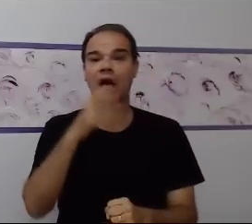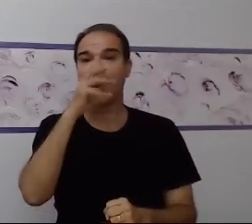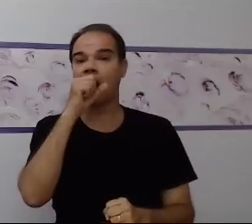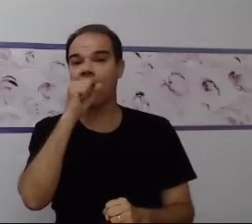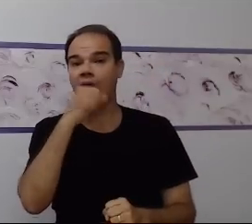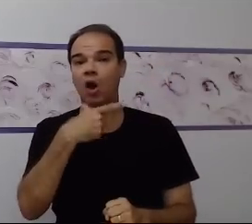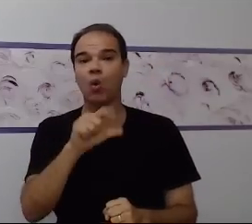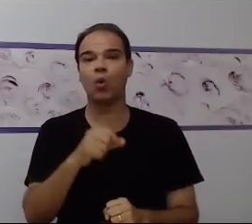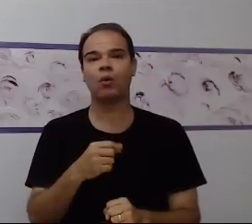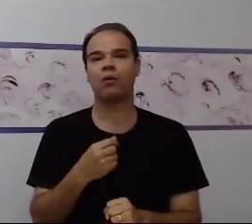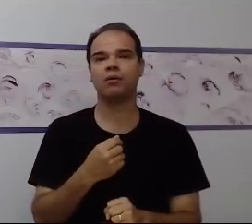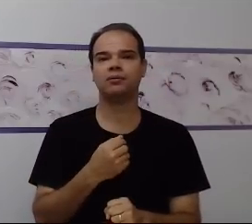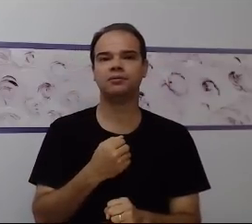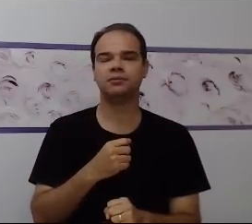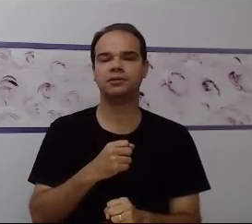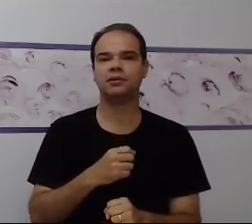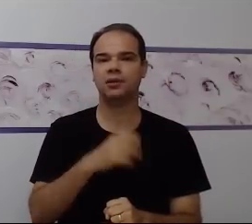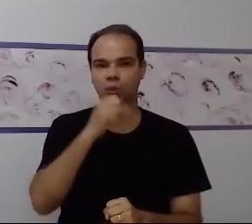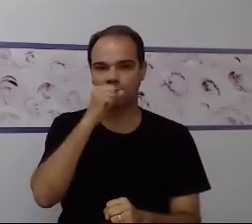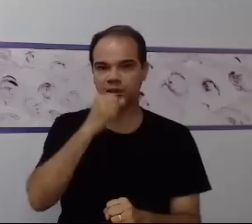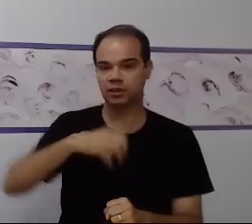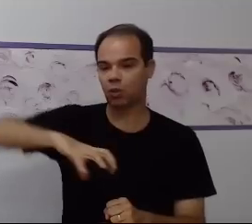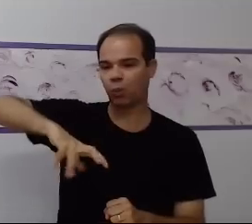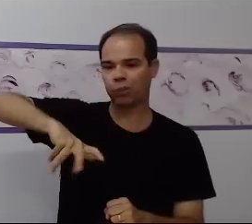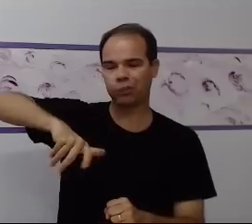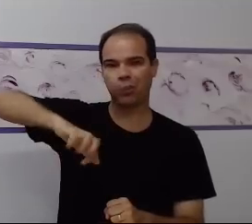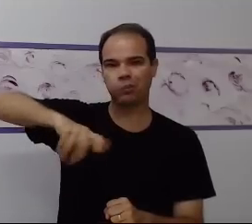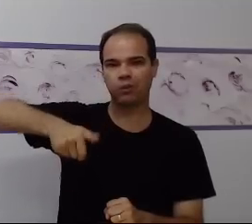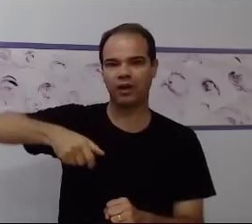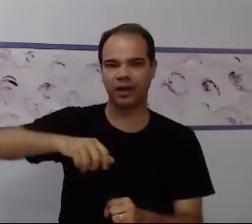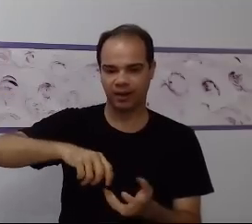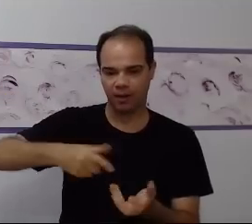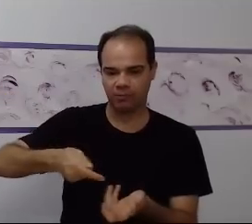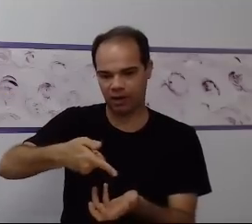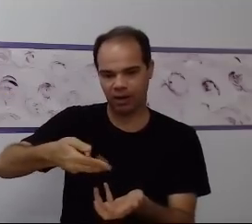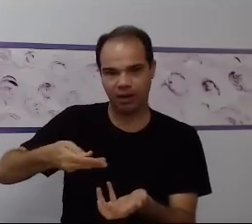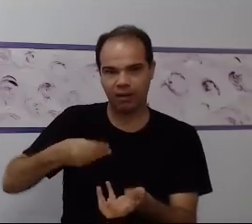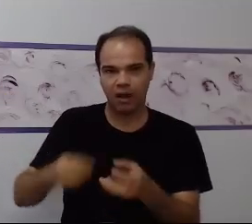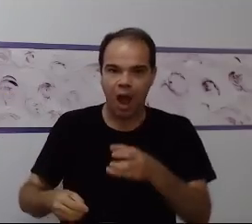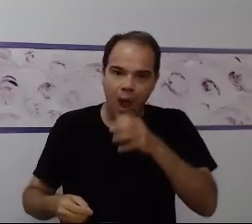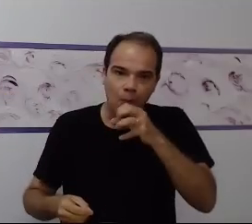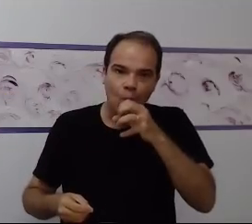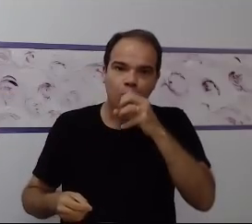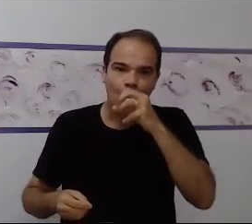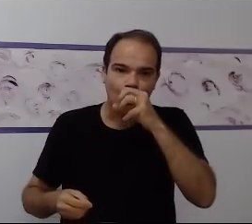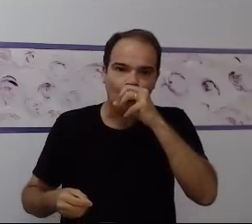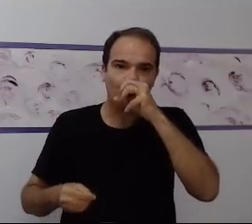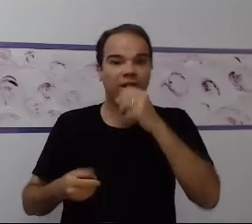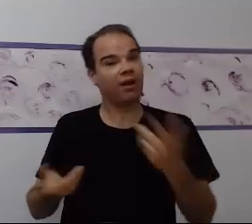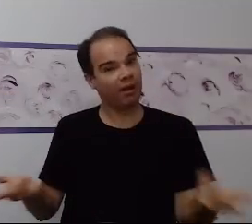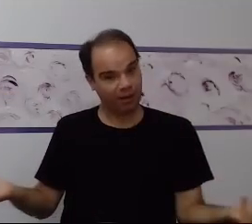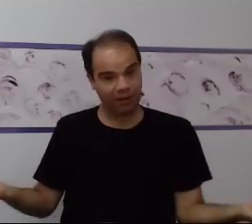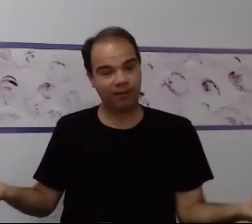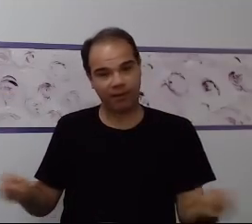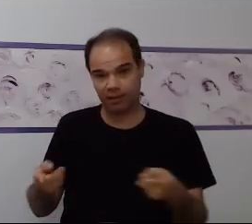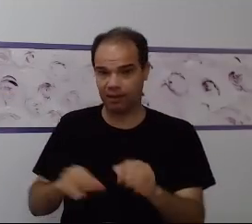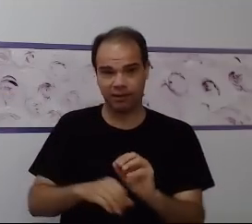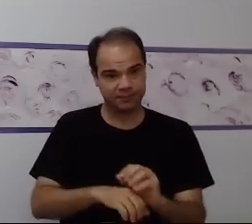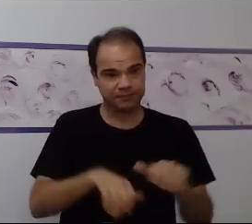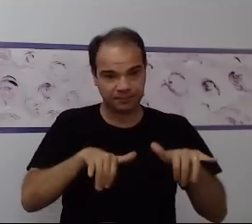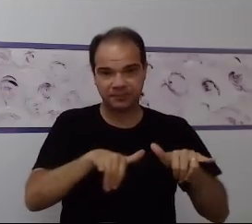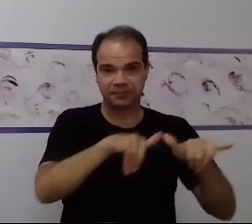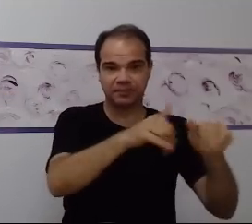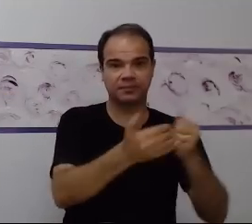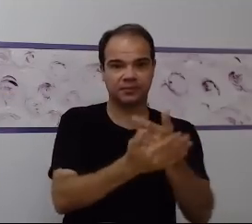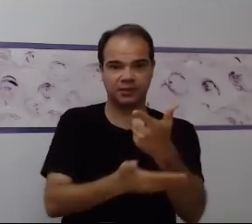aquela laranja amarelinha que a mãe faz o suco, que ela chupa a fruta, que ela compra no mercado e